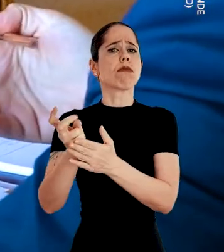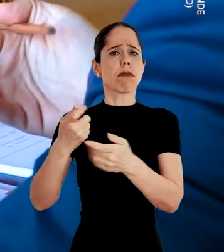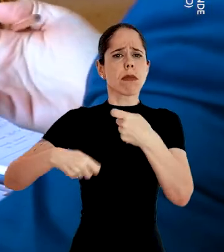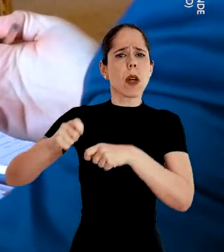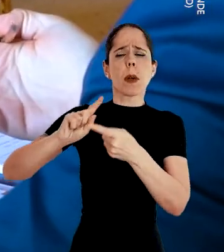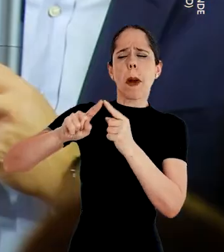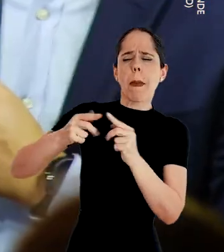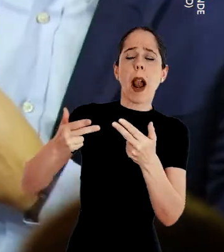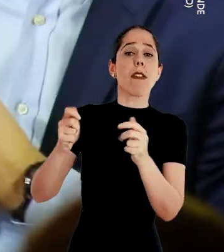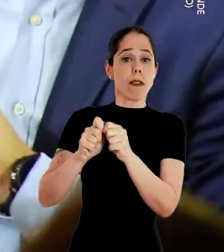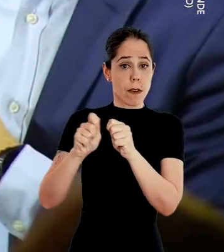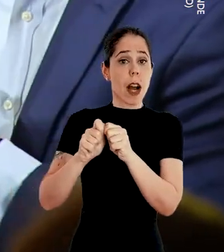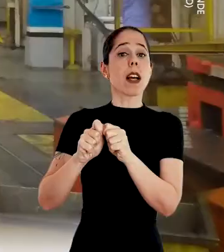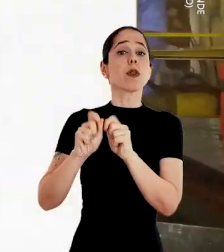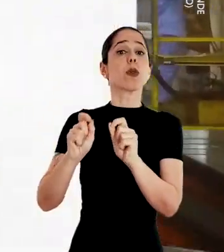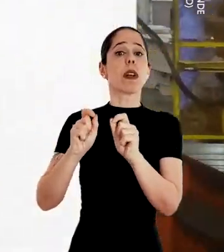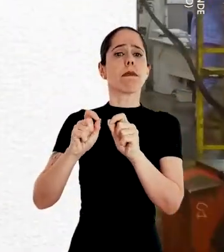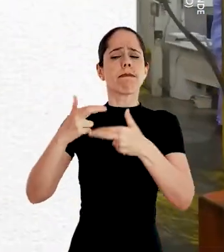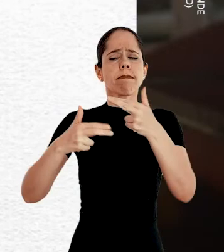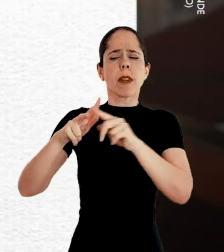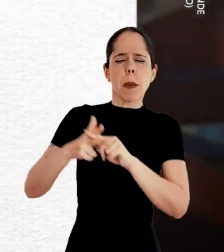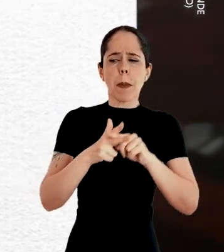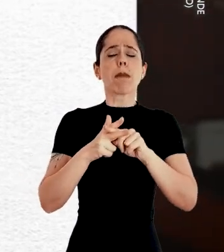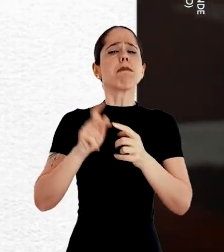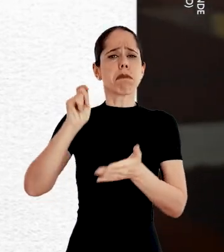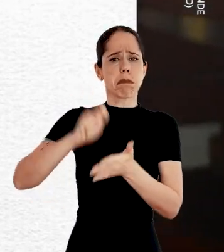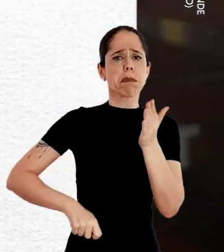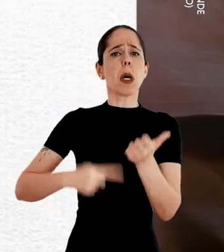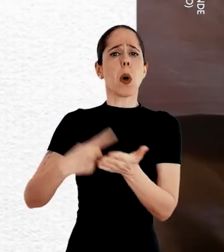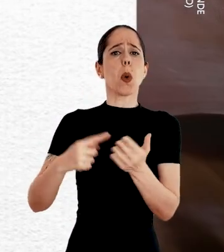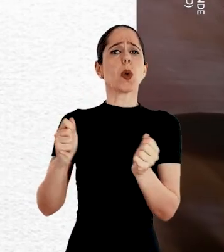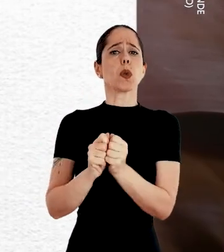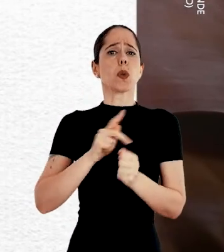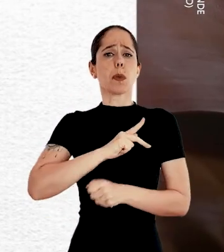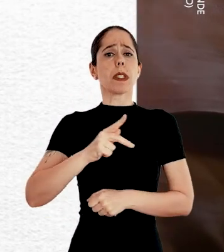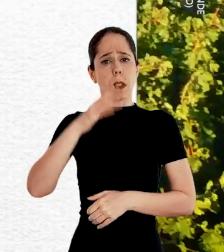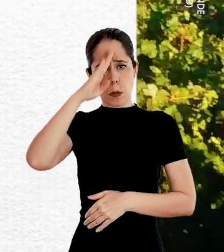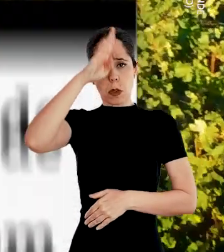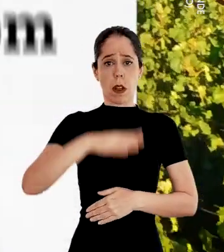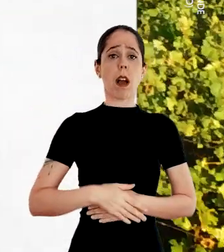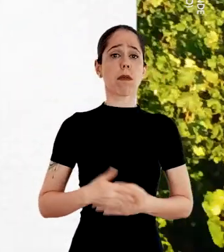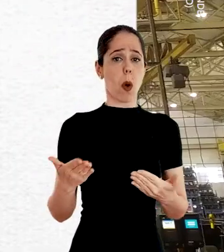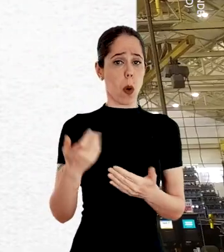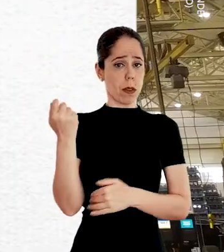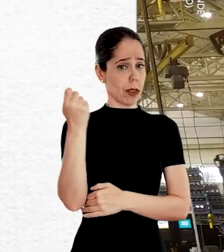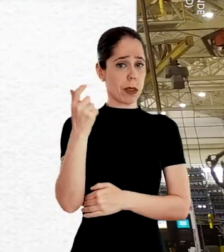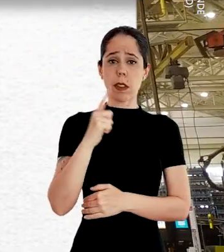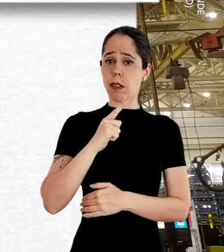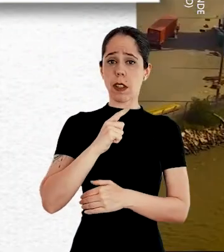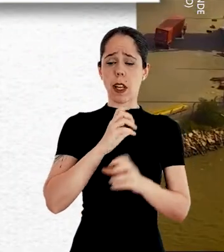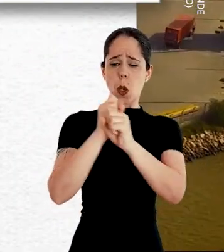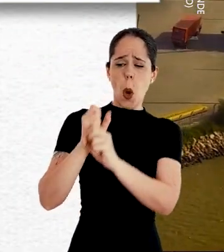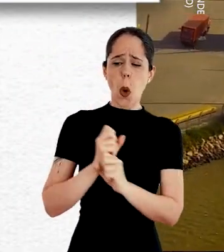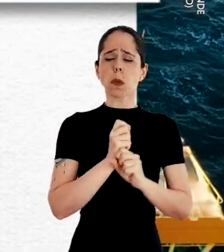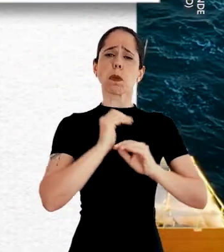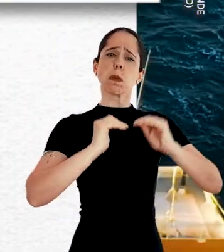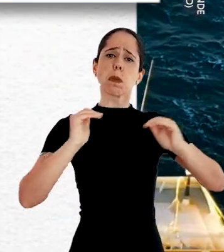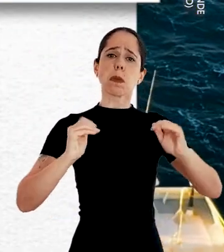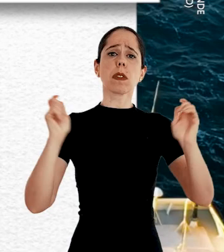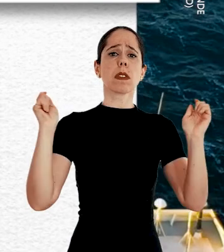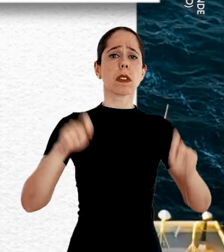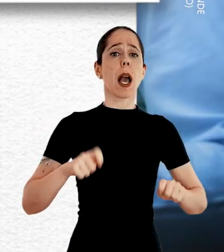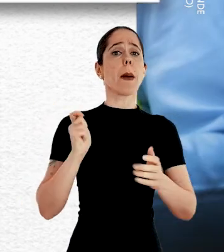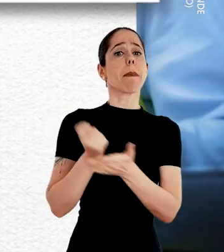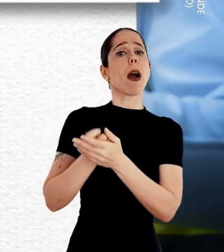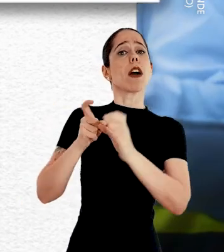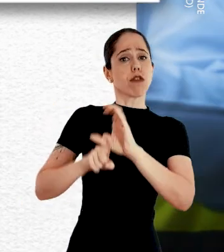negociações, fez reformas e assinou o acordo com o presidente Bolsonaro. Hoje o Rio Grande tem contas equilibradas,